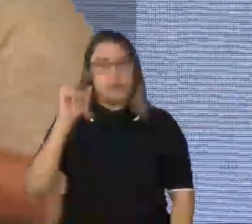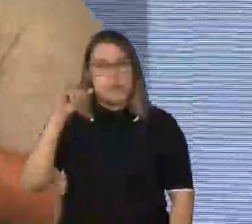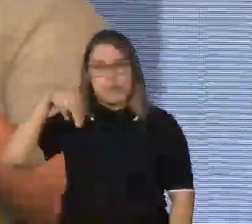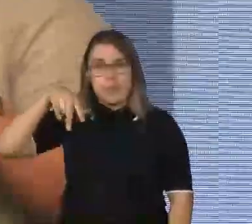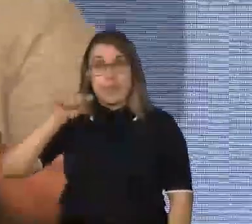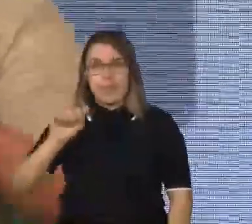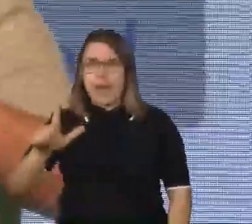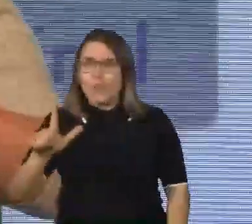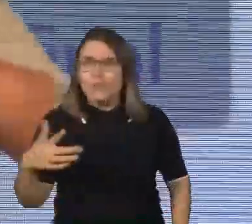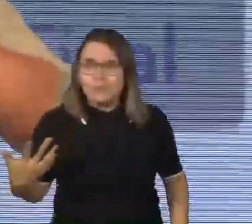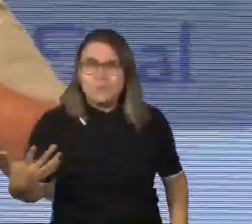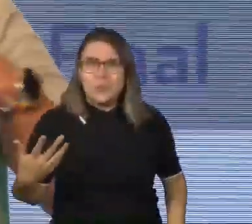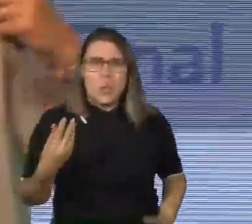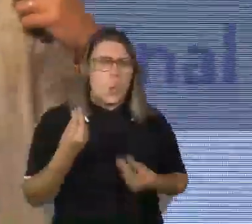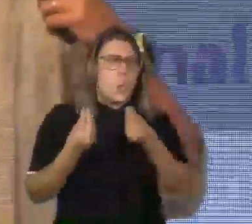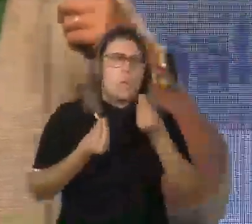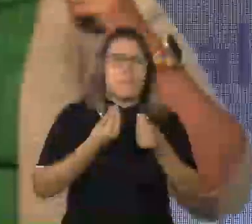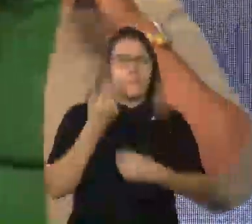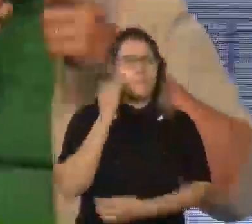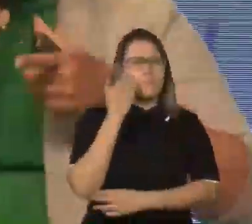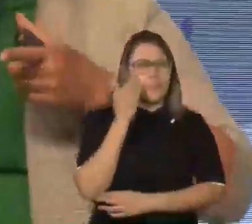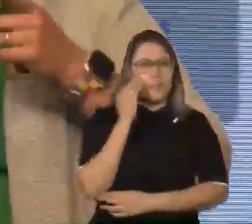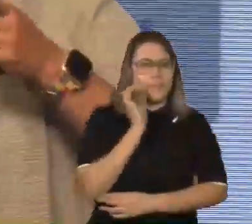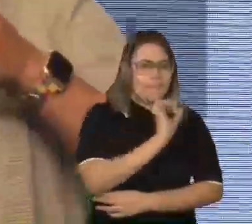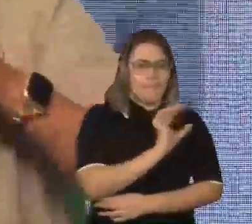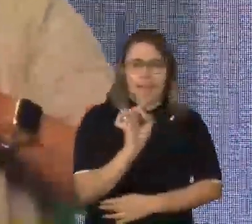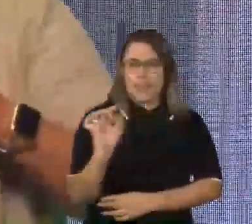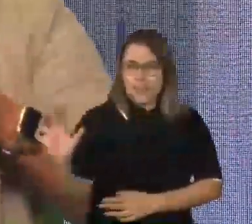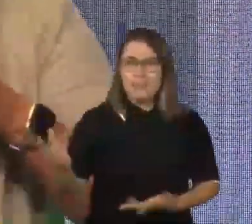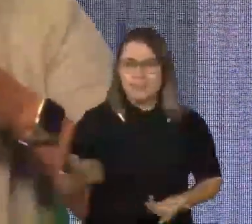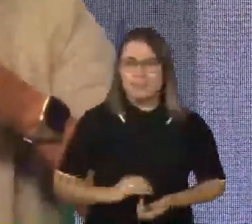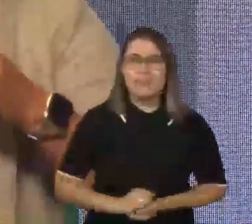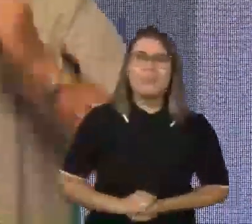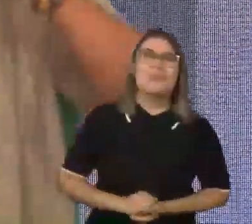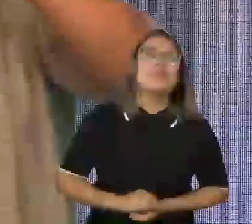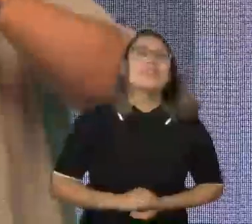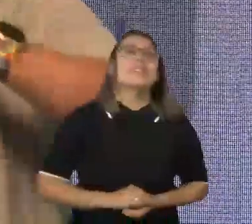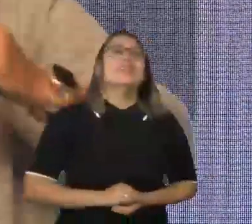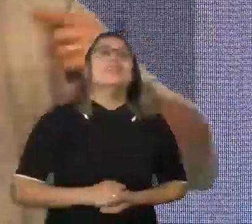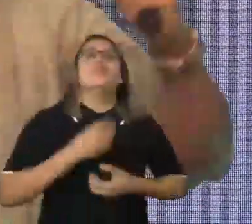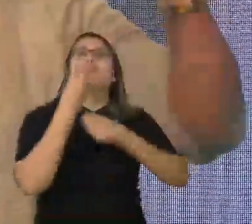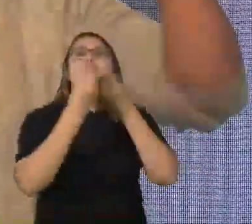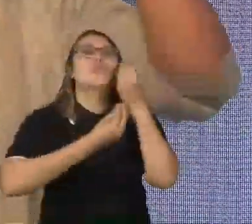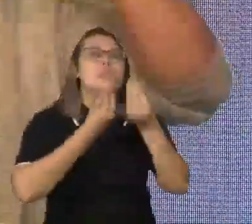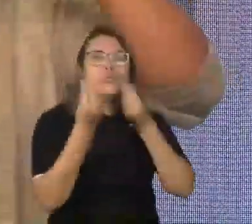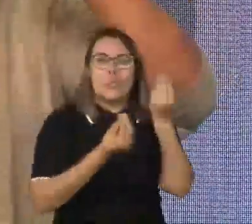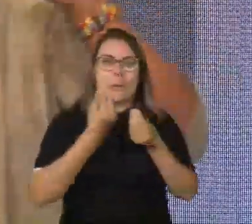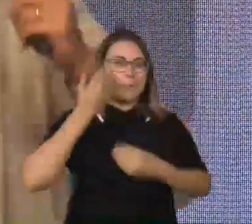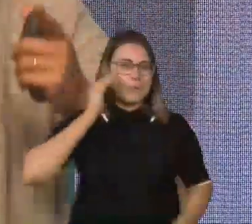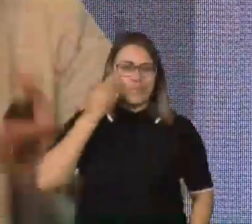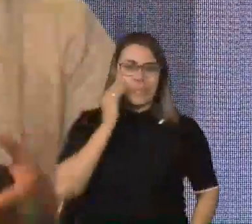e assim vai dar uma base para vocês que estão nos assistindo de como entender um